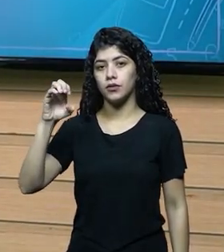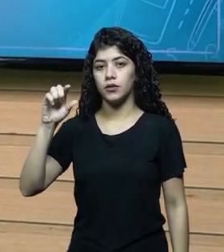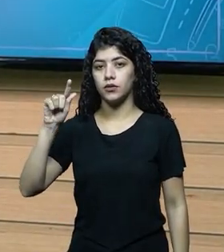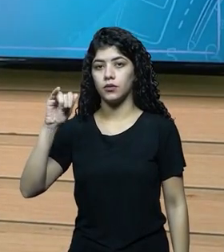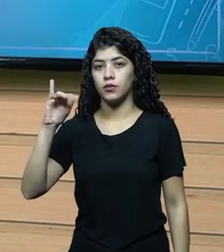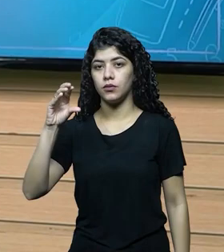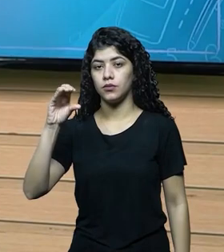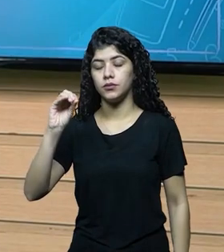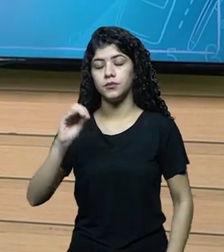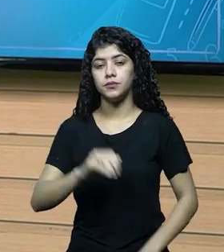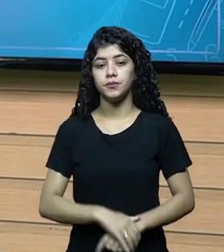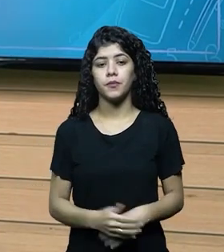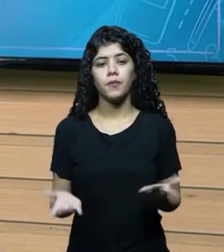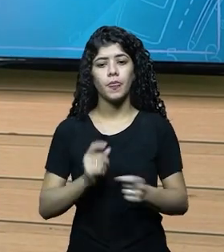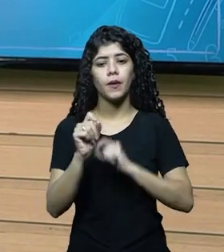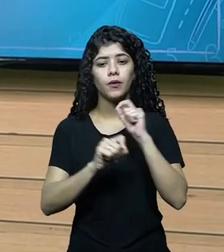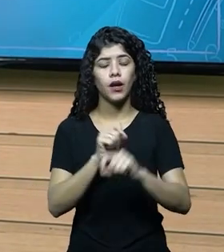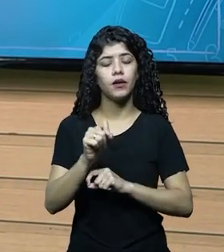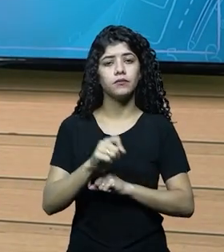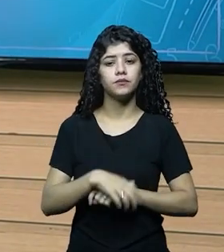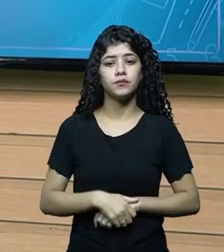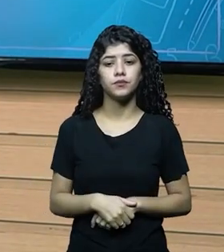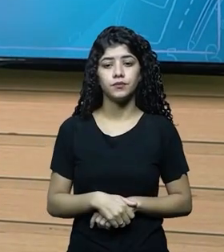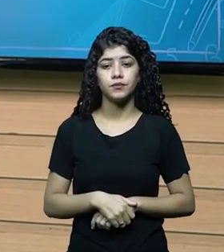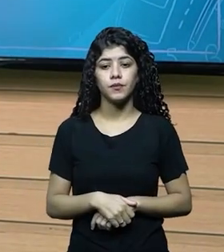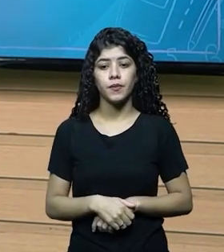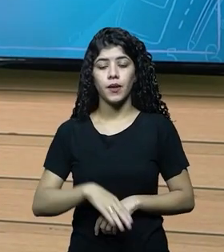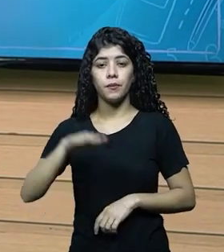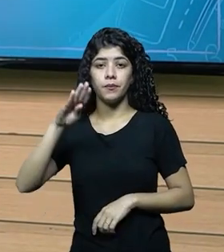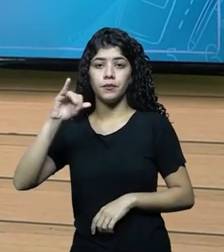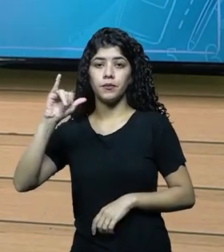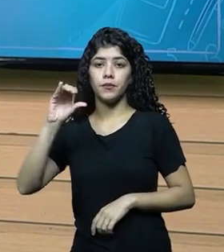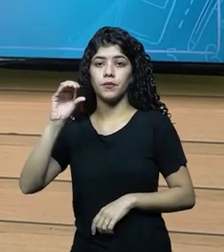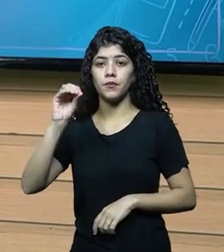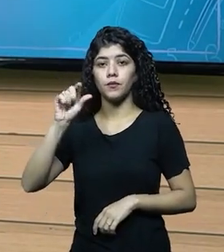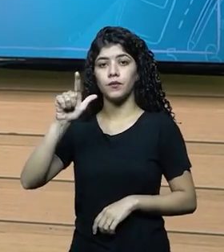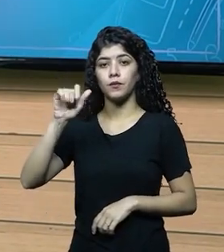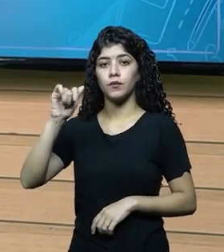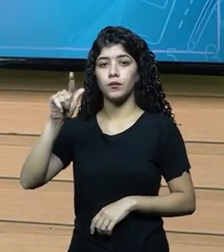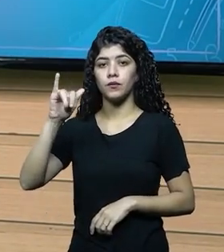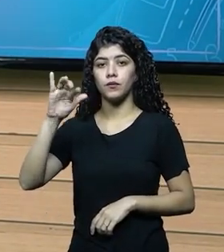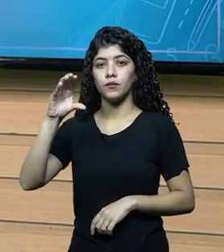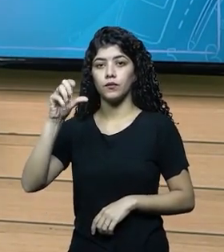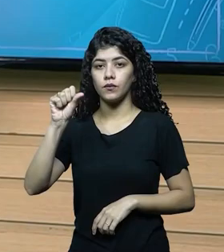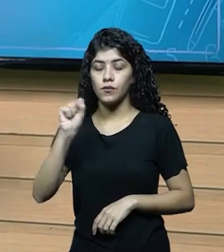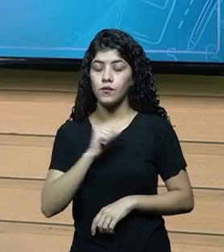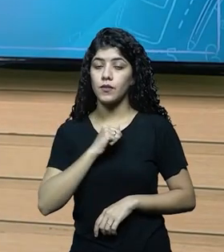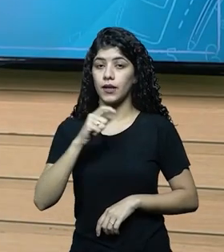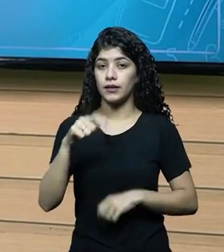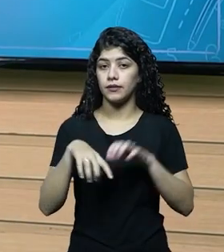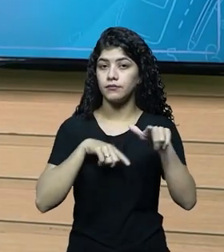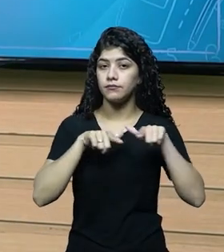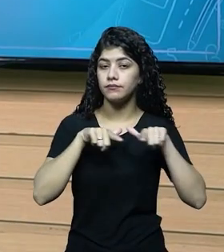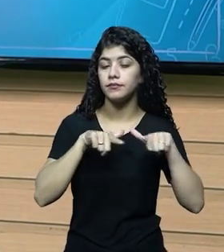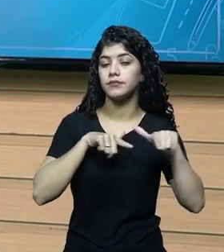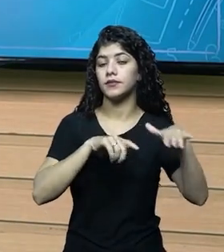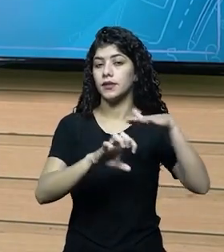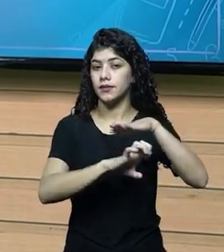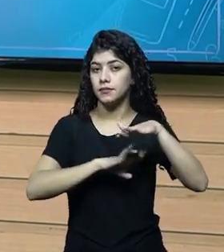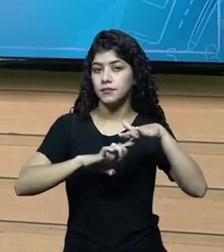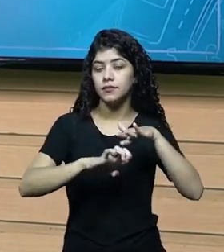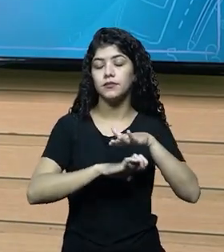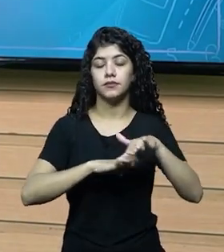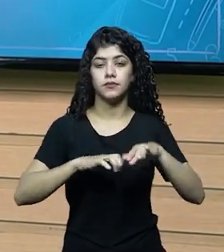uma grande parte, representam uma grande parte do patrimônio das empresas que trabalham no agronegócio.